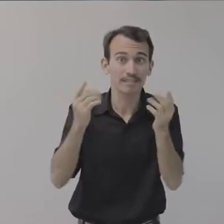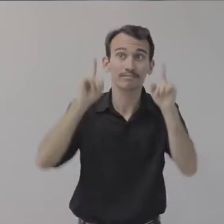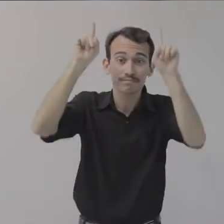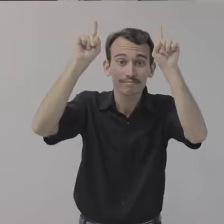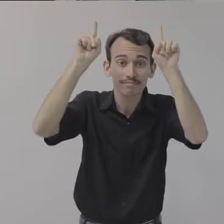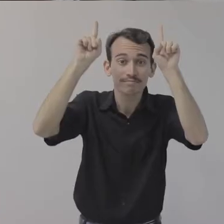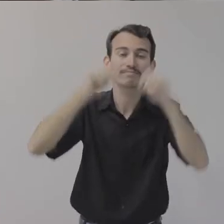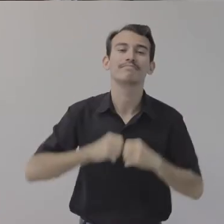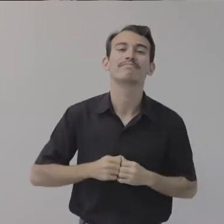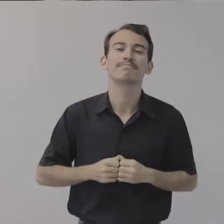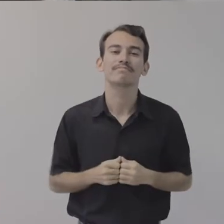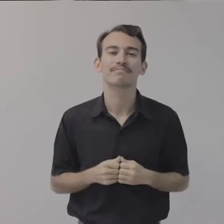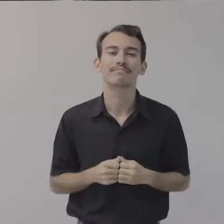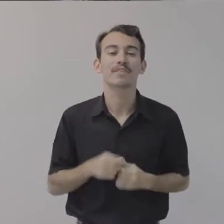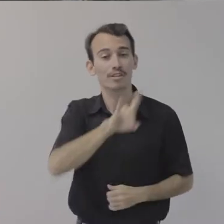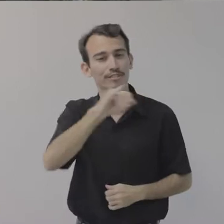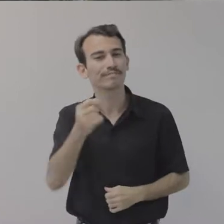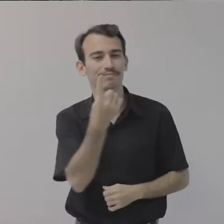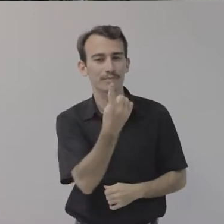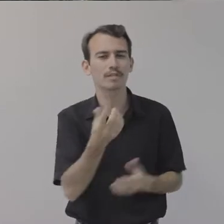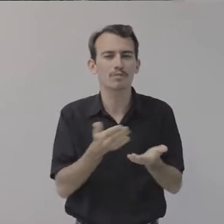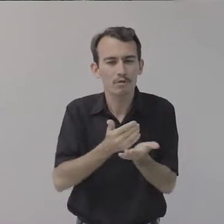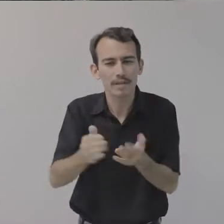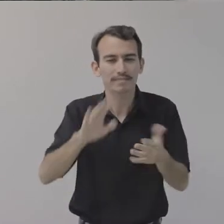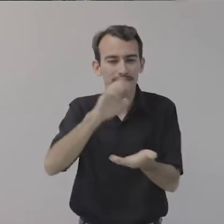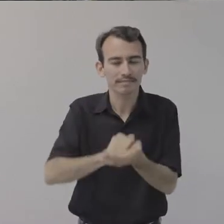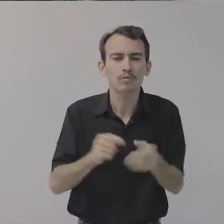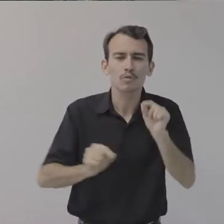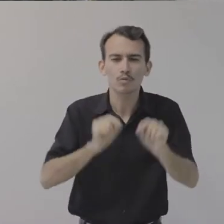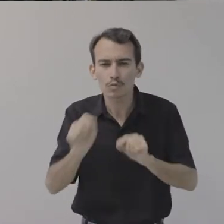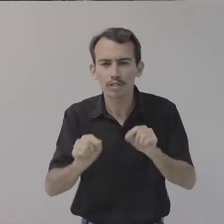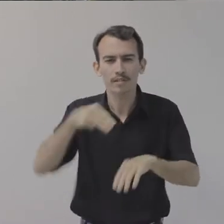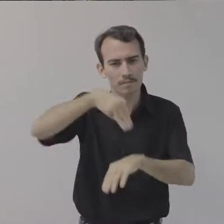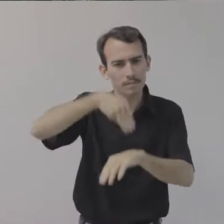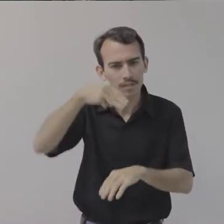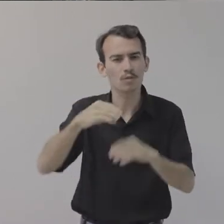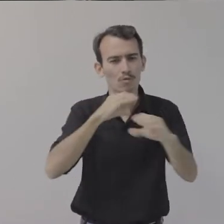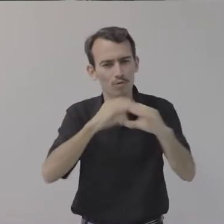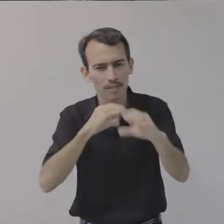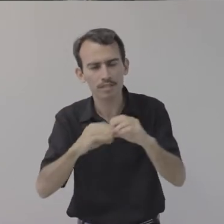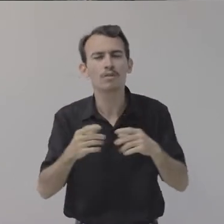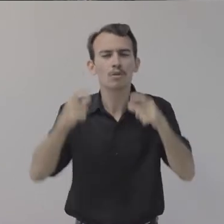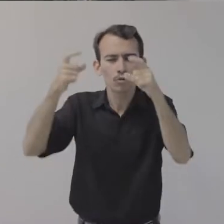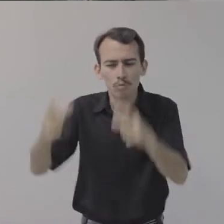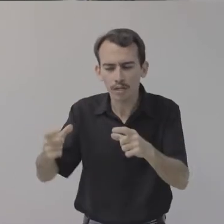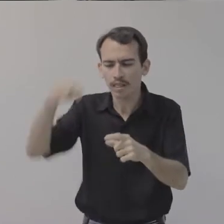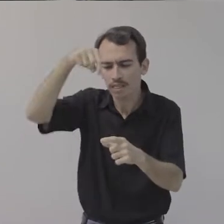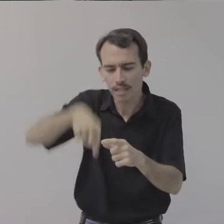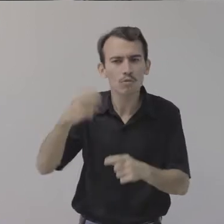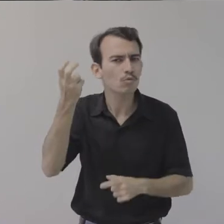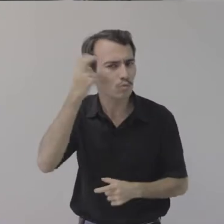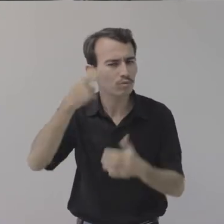.br. Já no dia 1º de setembro, abrem as inscrições para o processo seletivo do mestrado em Comunicação e Territorialidades.